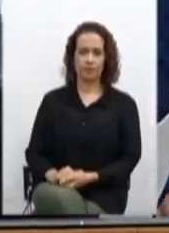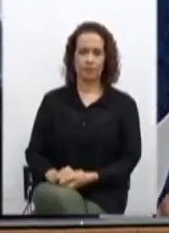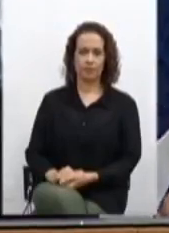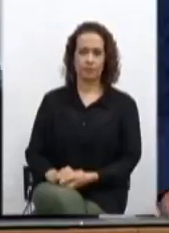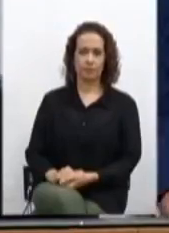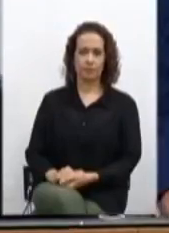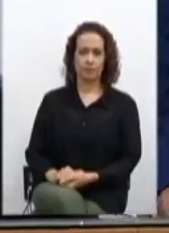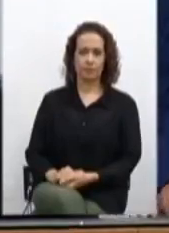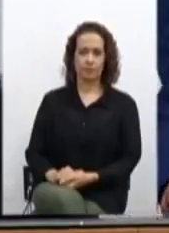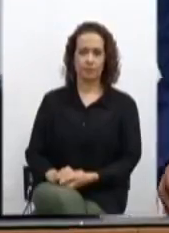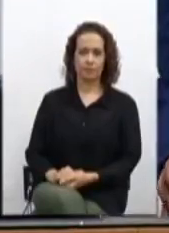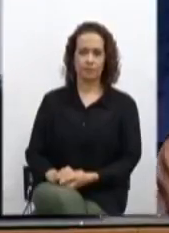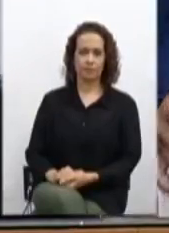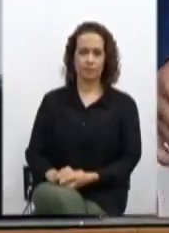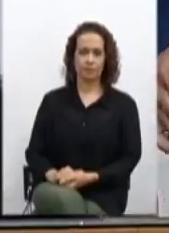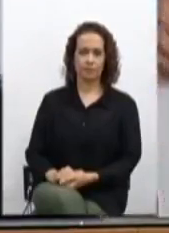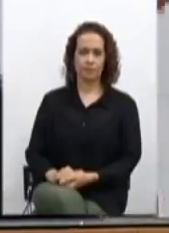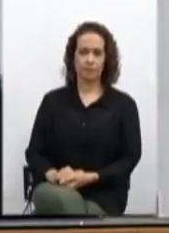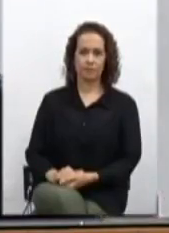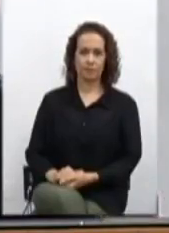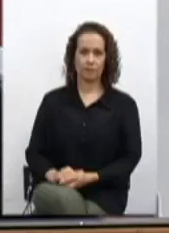Está bom, obrigado.